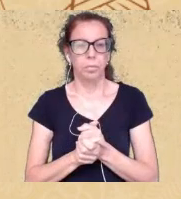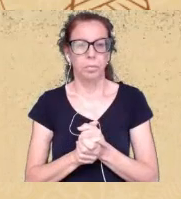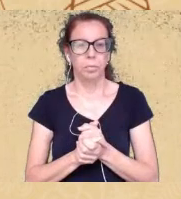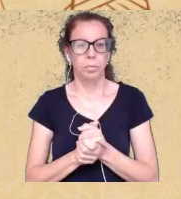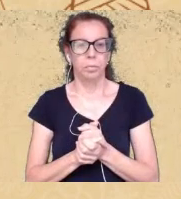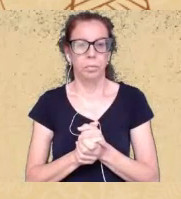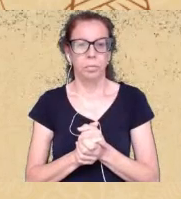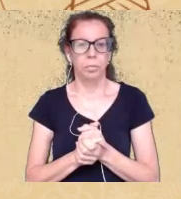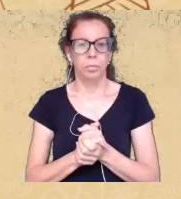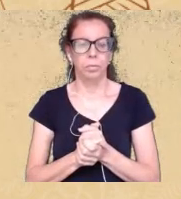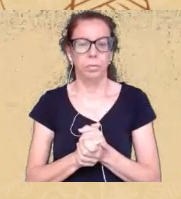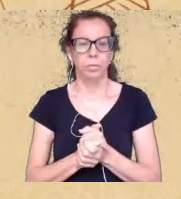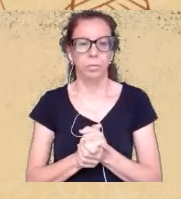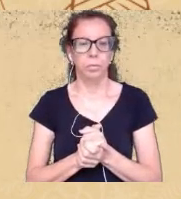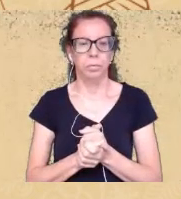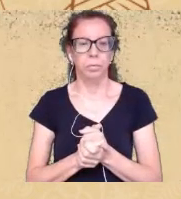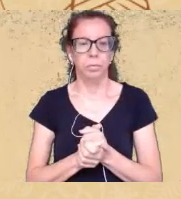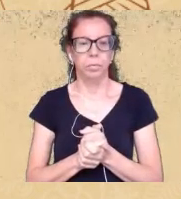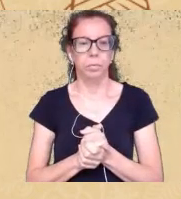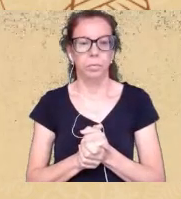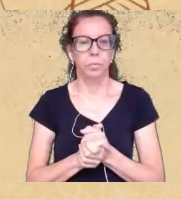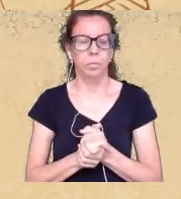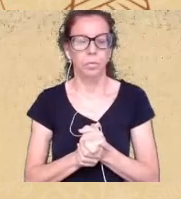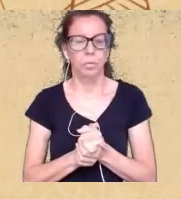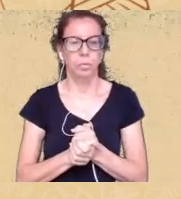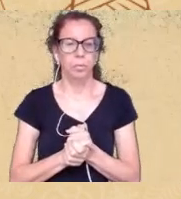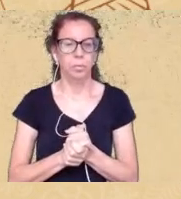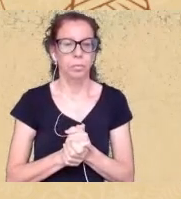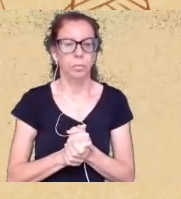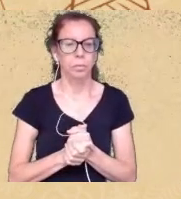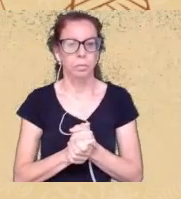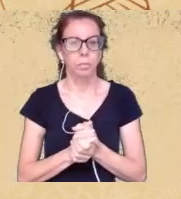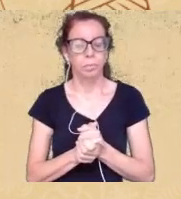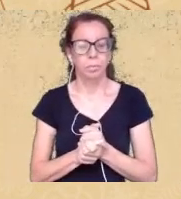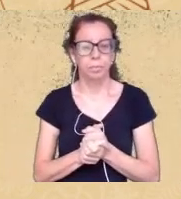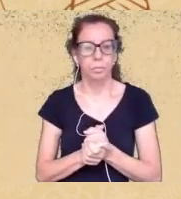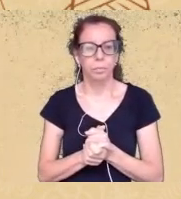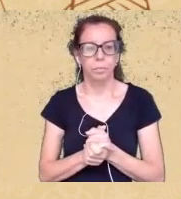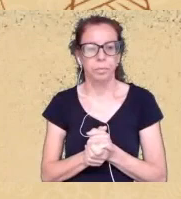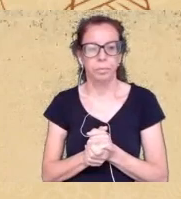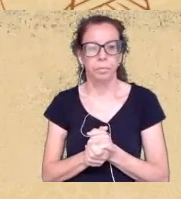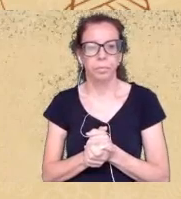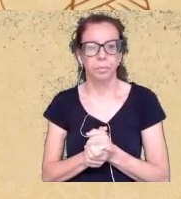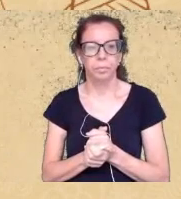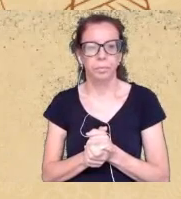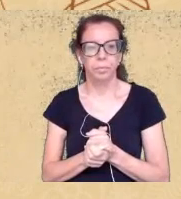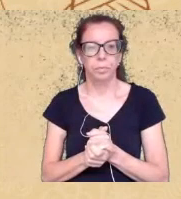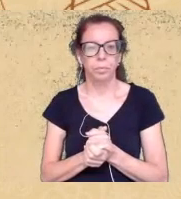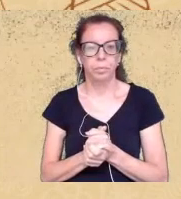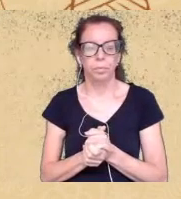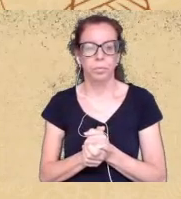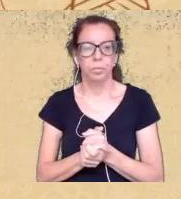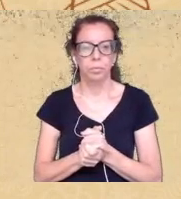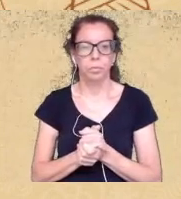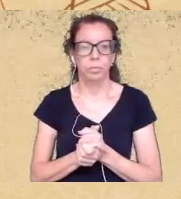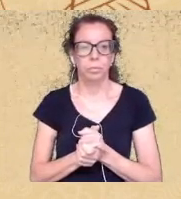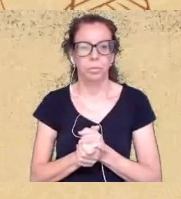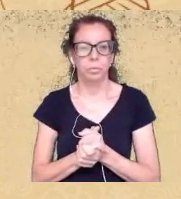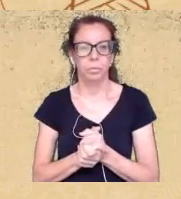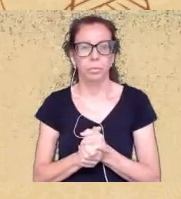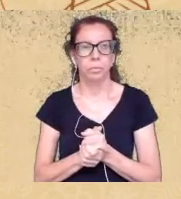CRP 20 não tem o nome eu não sei se ela mesma quer ela ou ele para você comentar